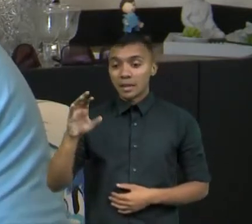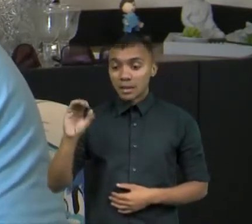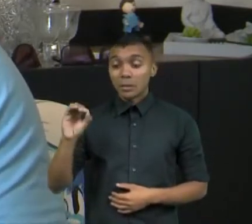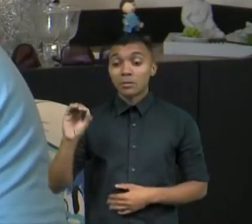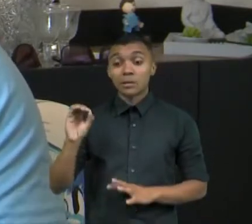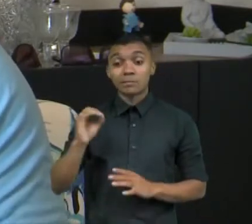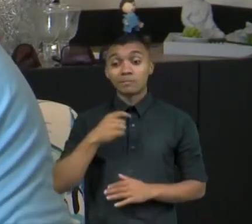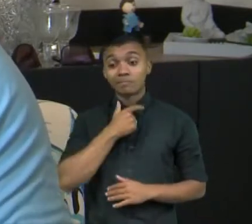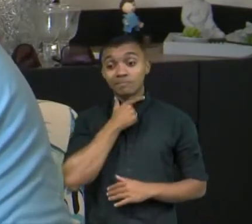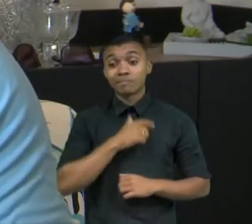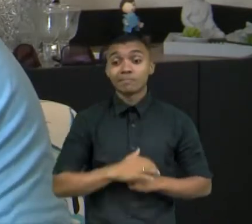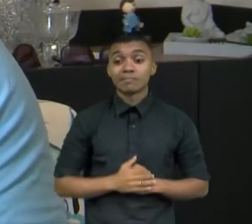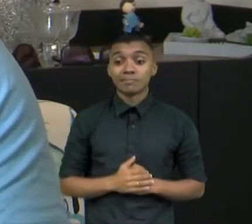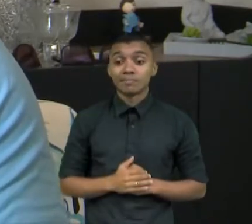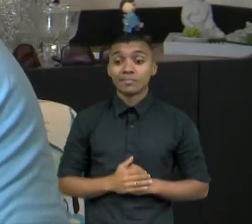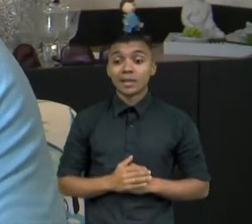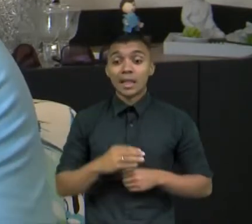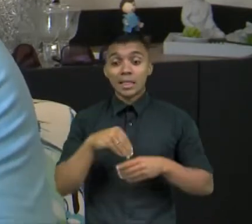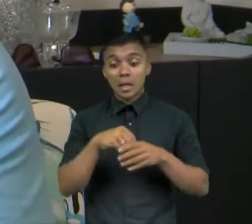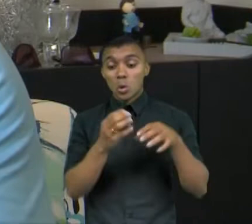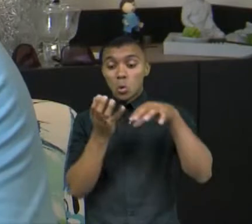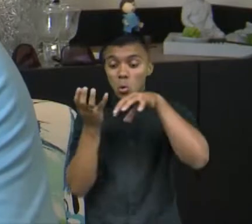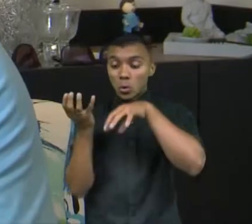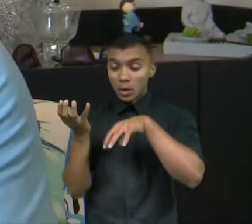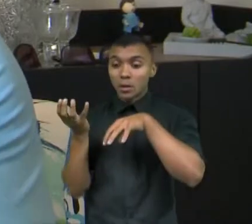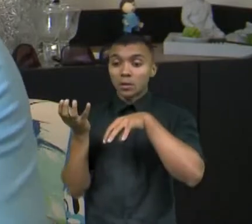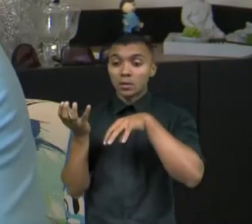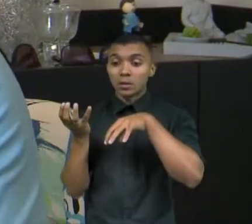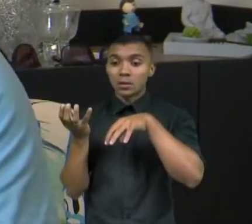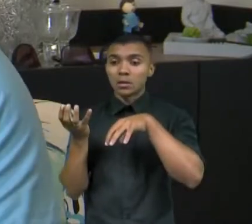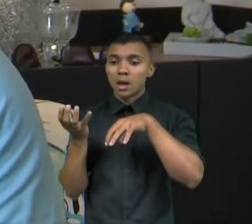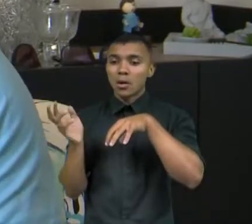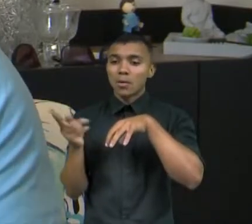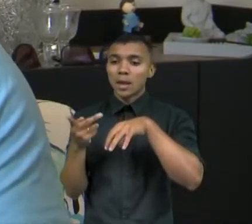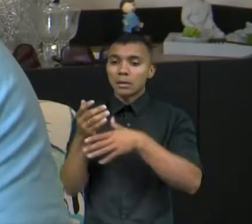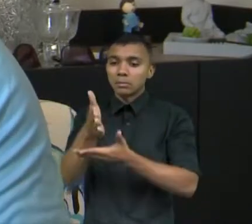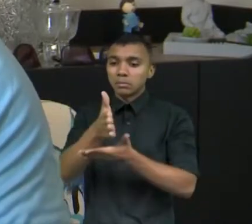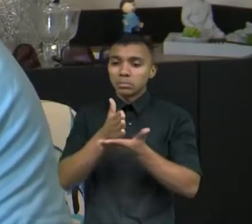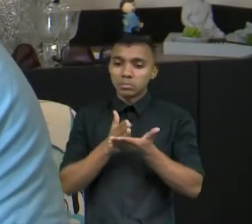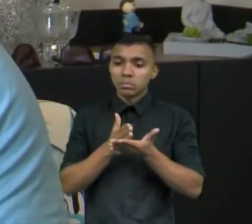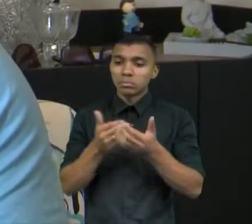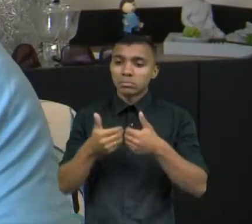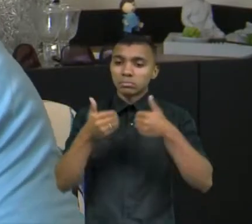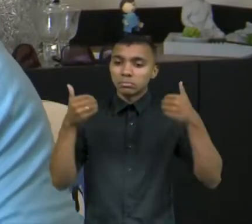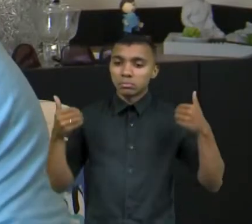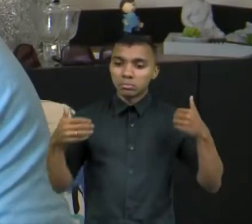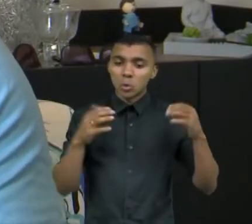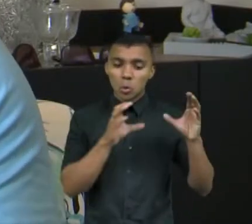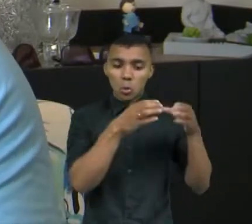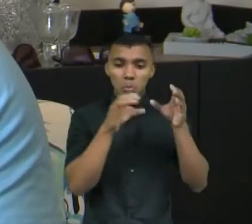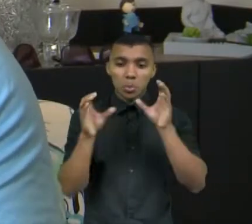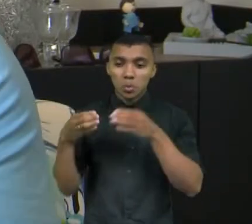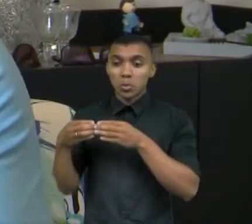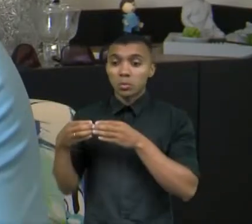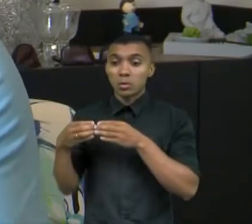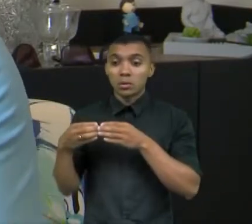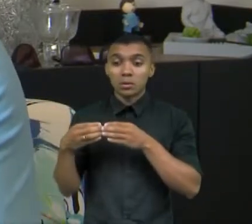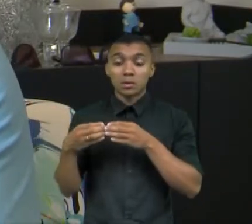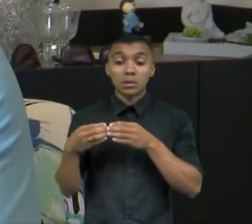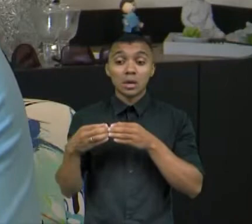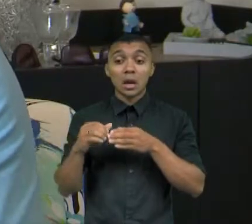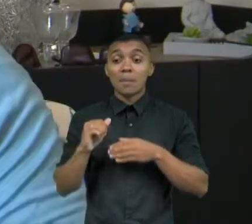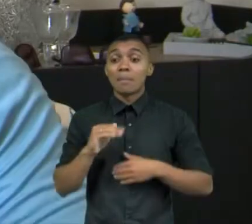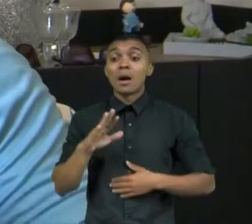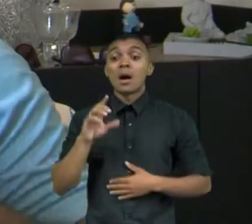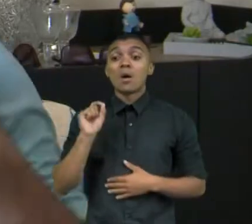Congresso ainda era... O Congresso que era bipartidário, Arena e MDB, o jogo de força ali ainda era muito favorável à manutenção